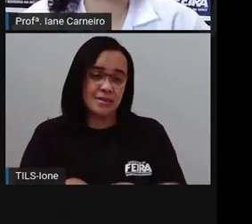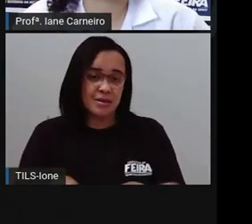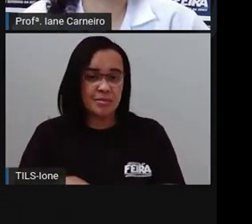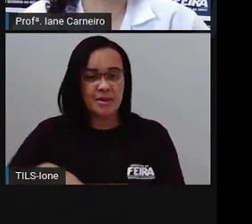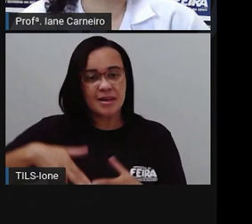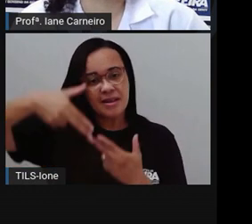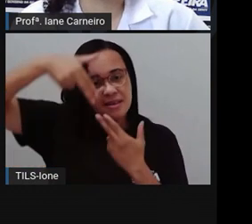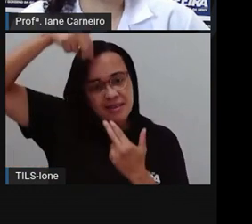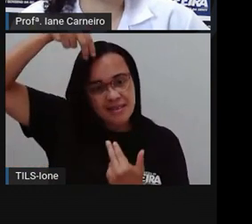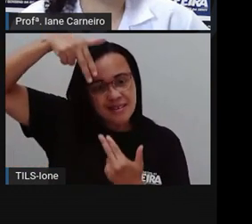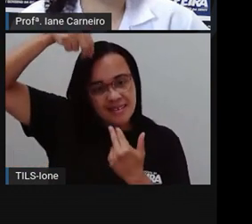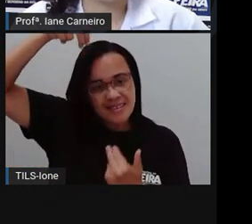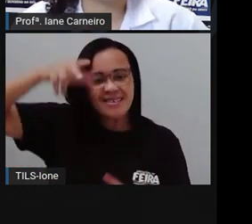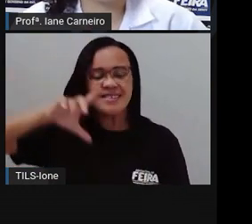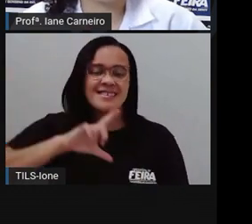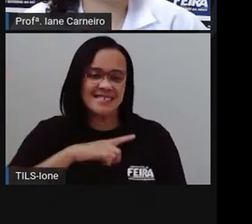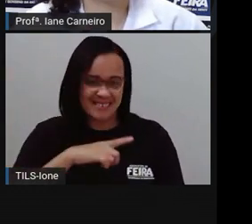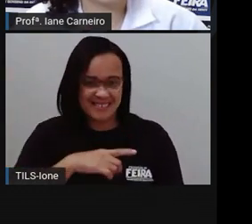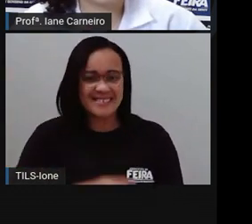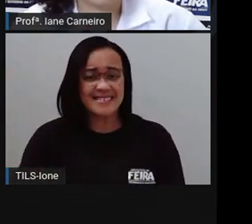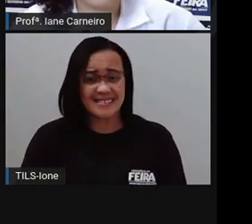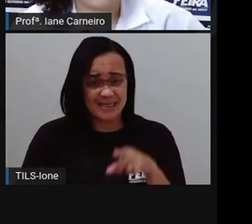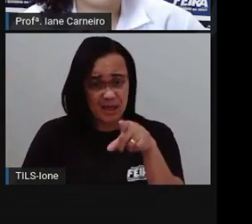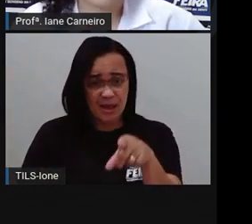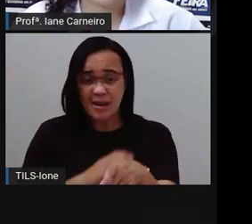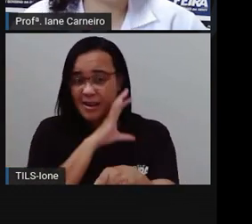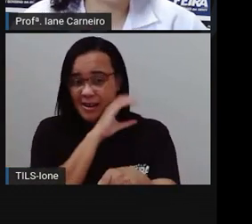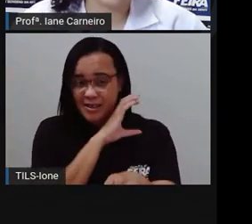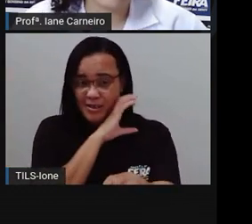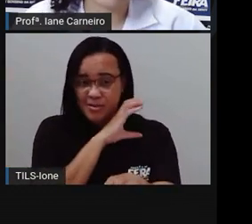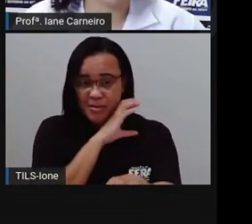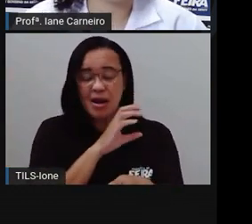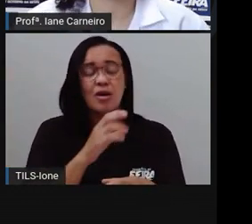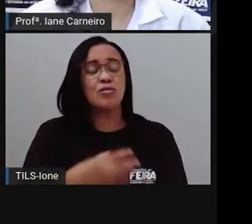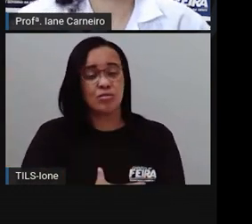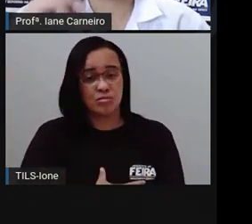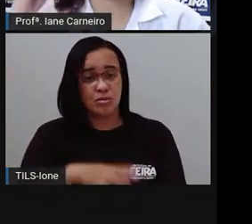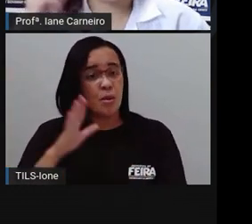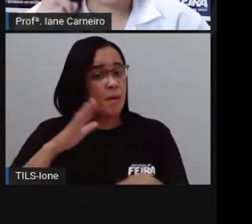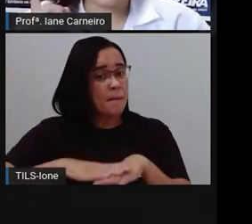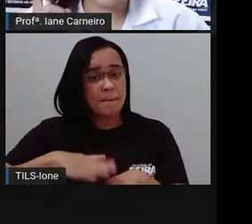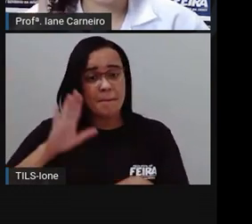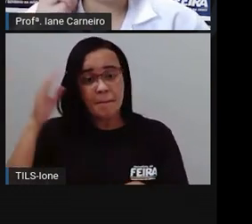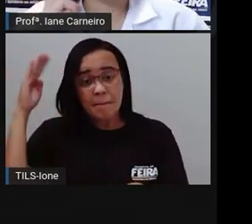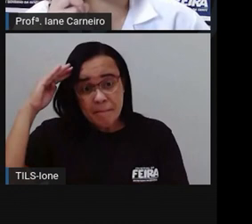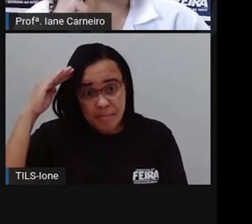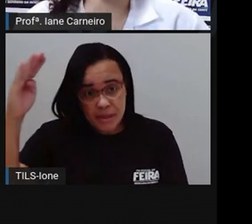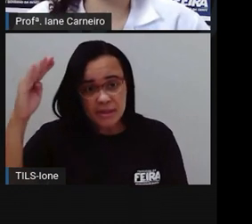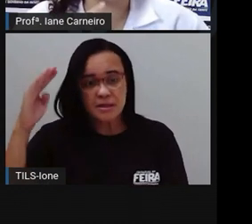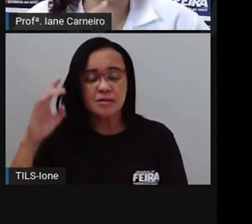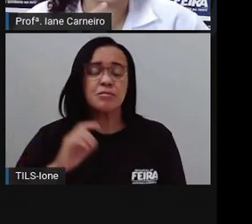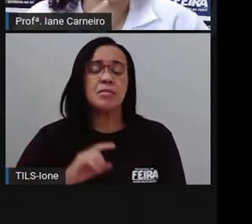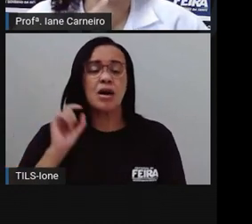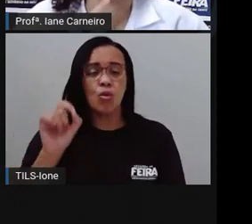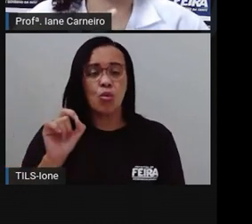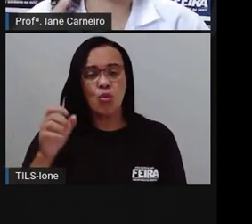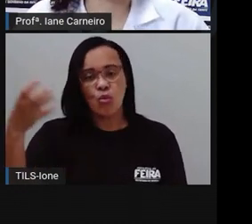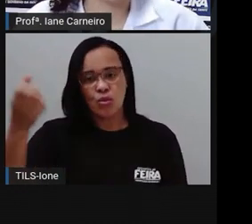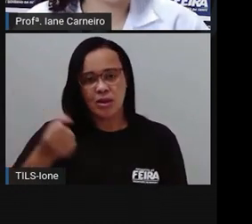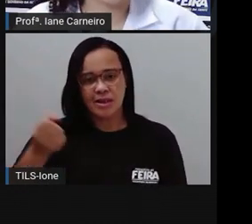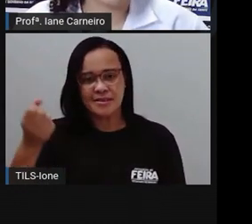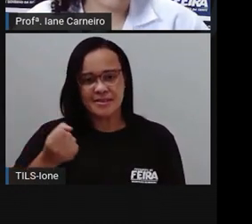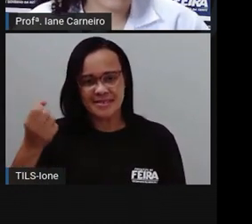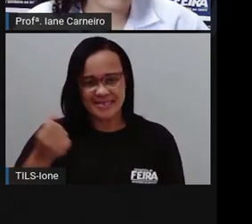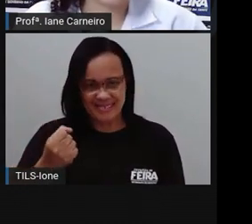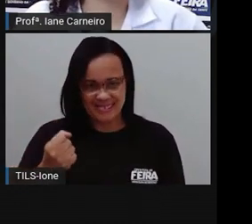de alimentação desse animal é o leite materno. Além disso, né, outra característica importante dos mamíferos é